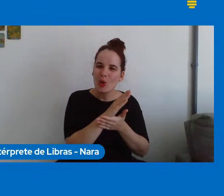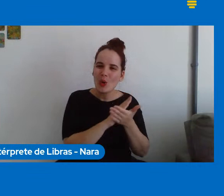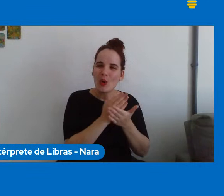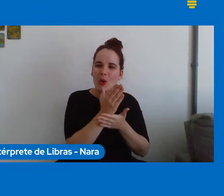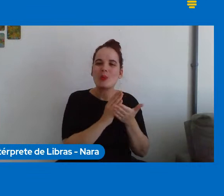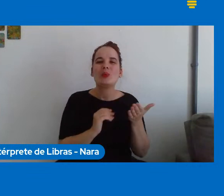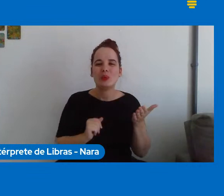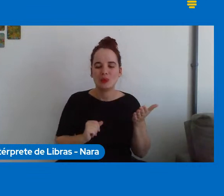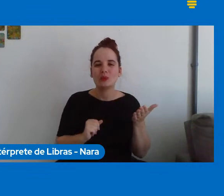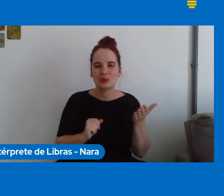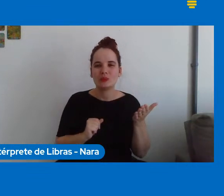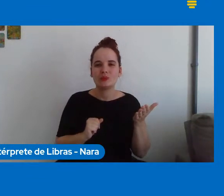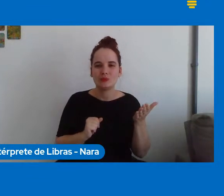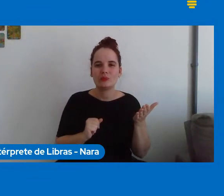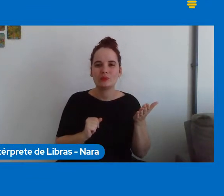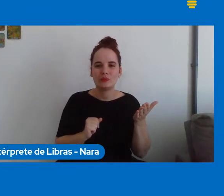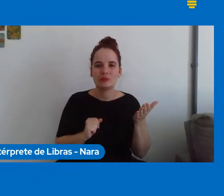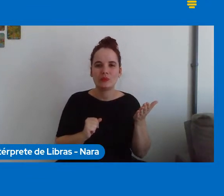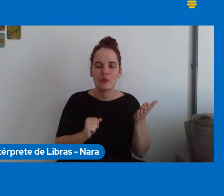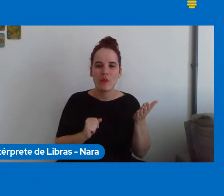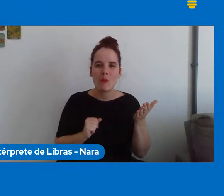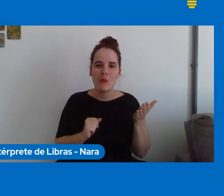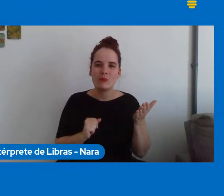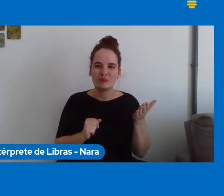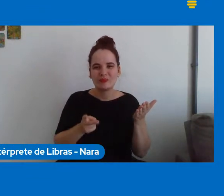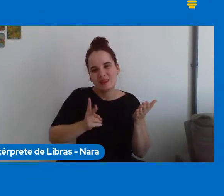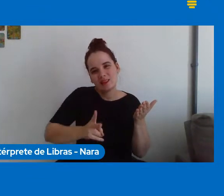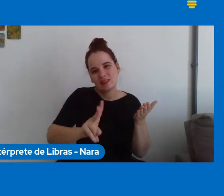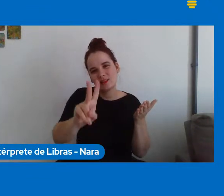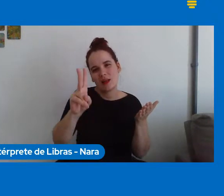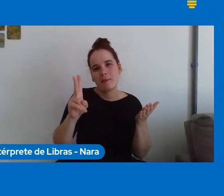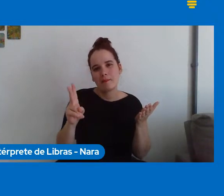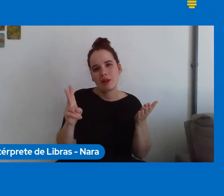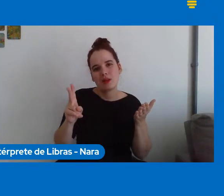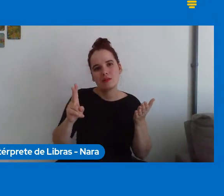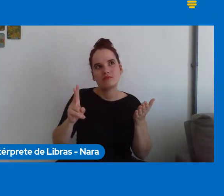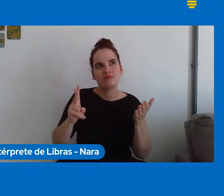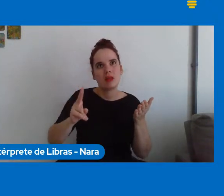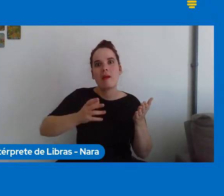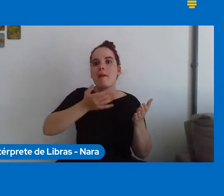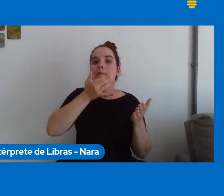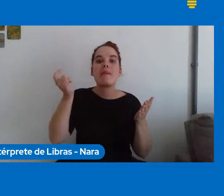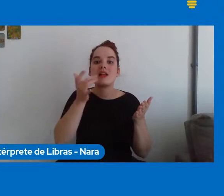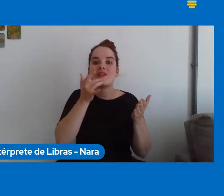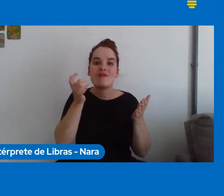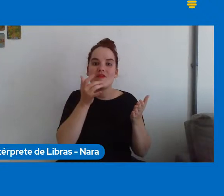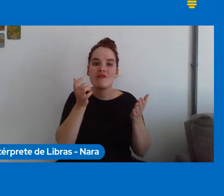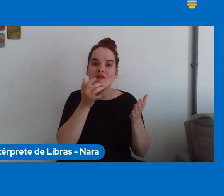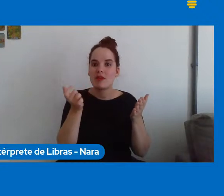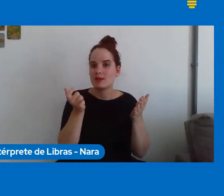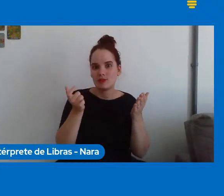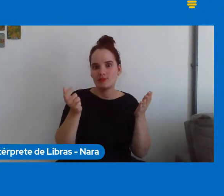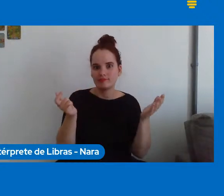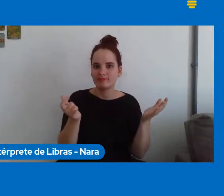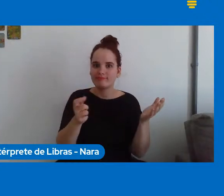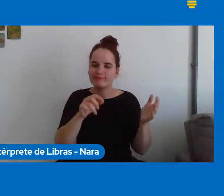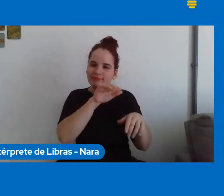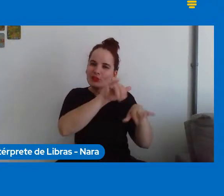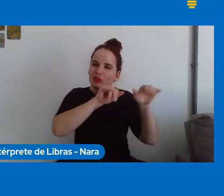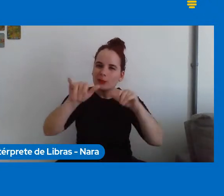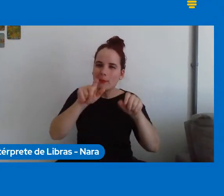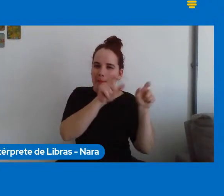forma de nós reunirmos mais pessoas para pensar em novos caminhos, explorar